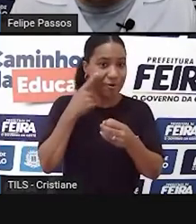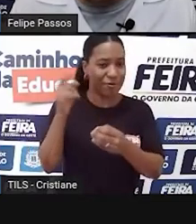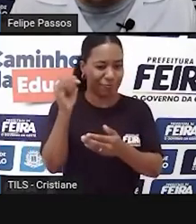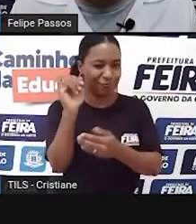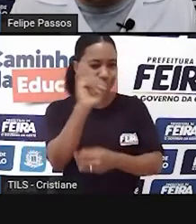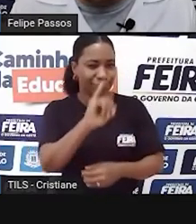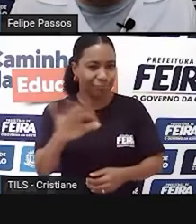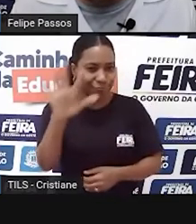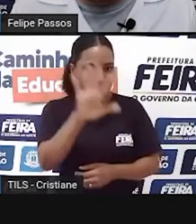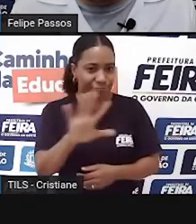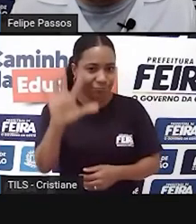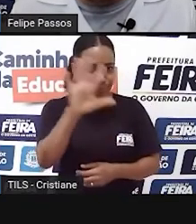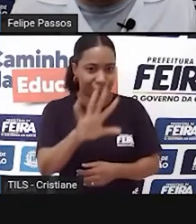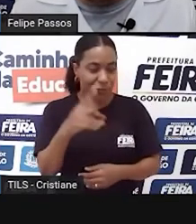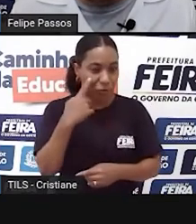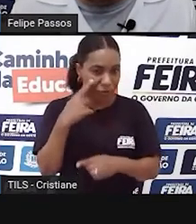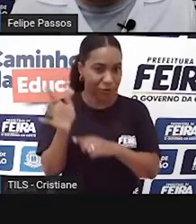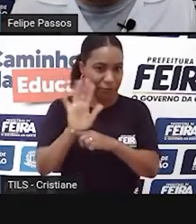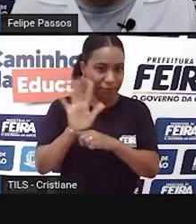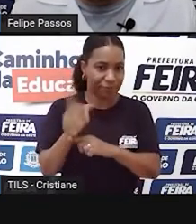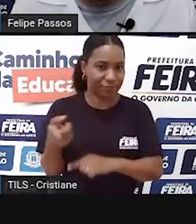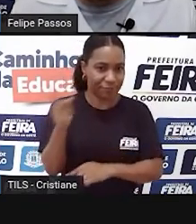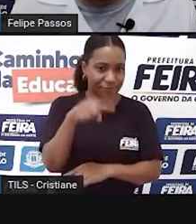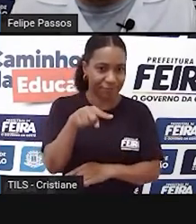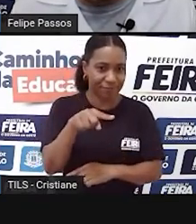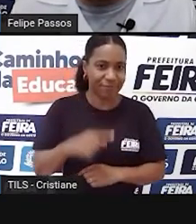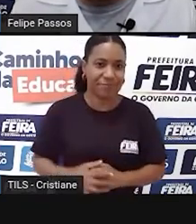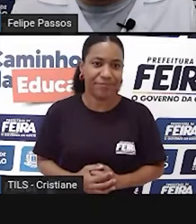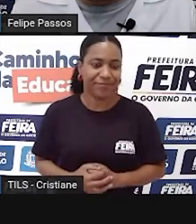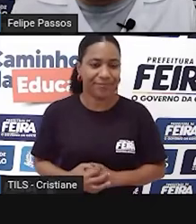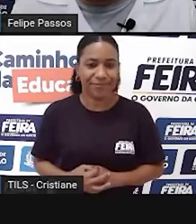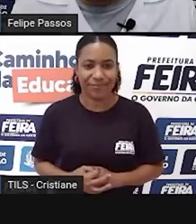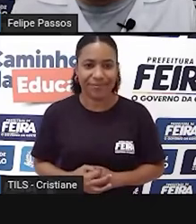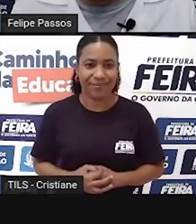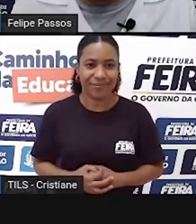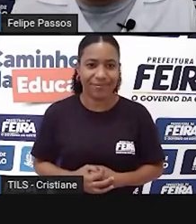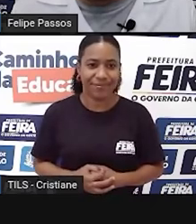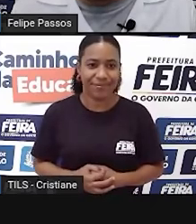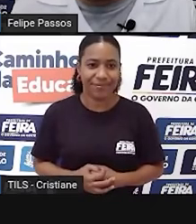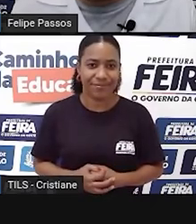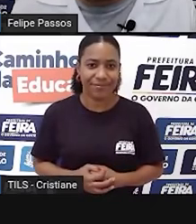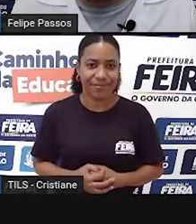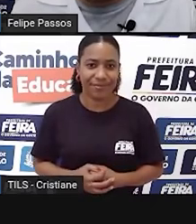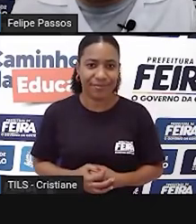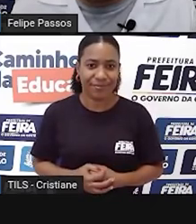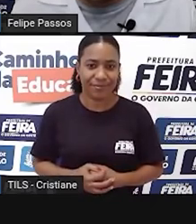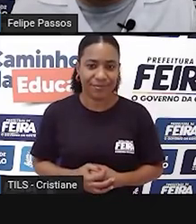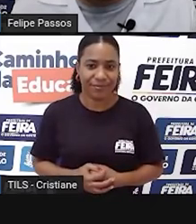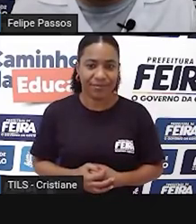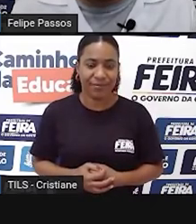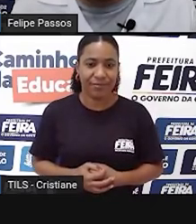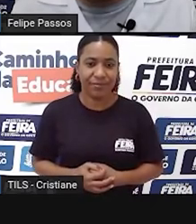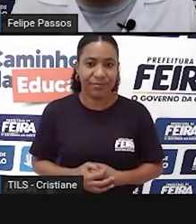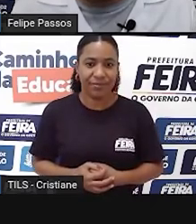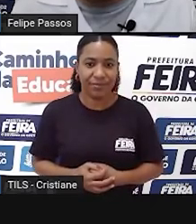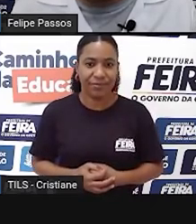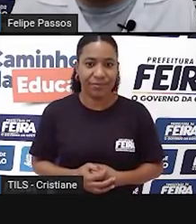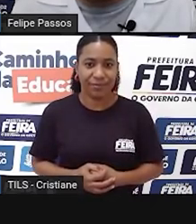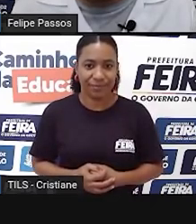que é o que eu quero falar com vocês. Vou procurar aqui essa imagem. Aqui.